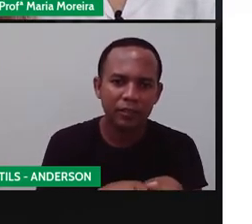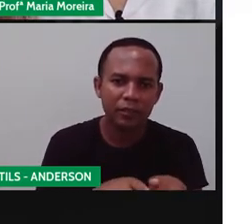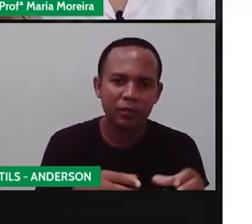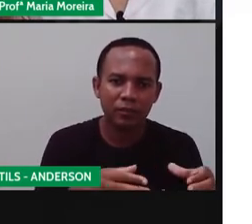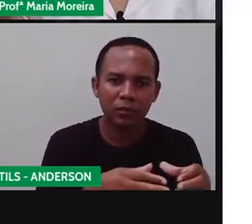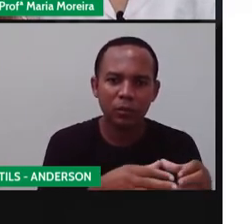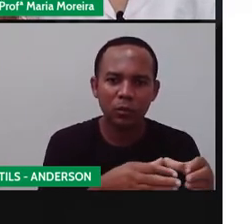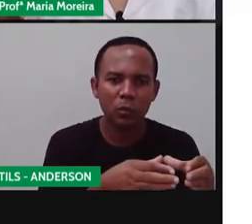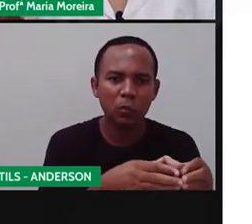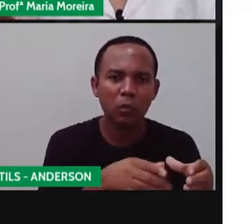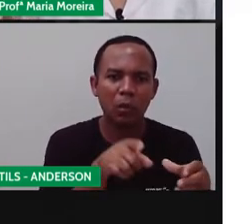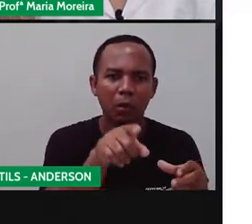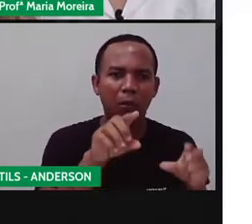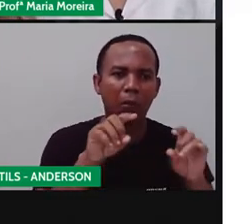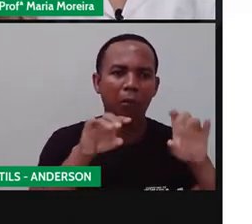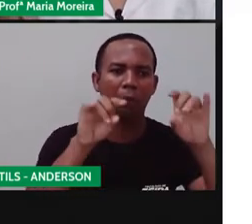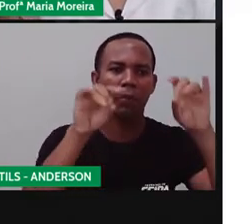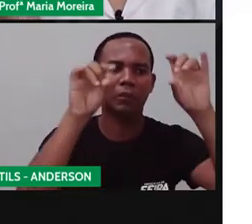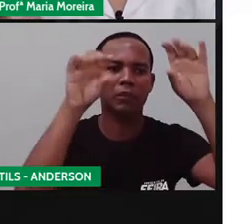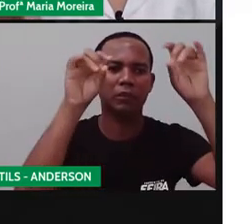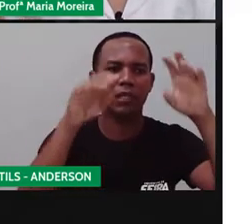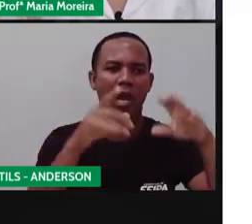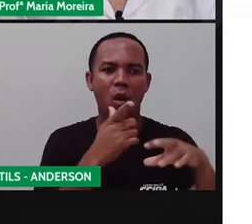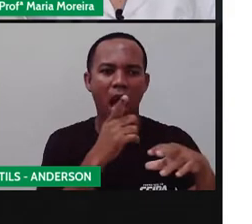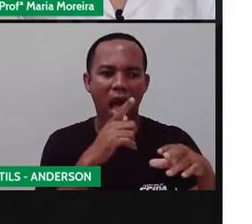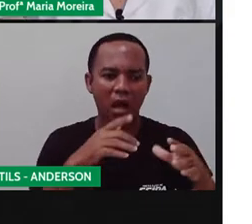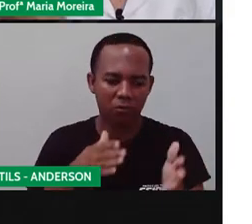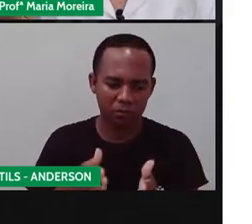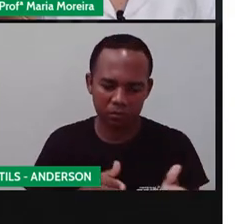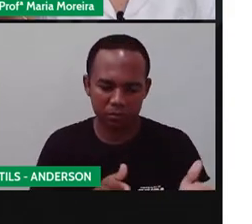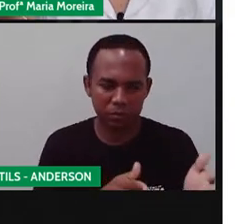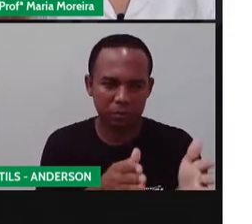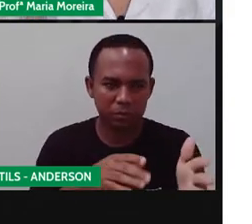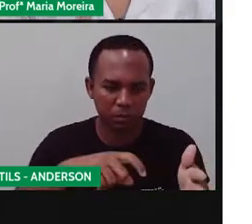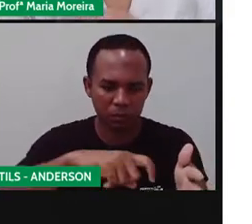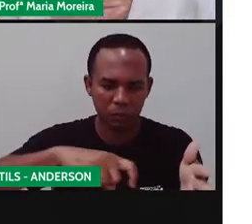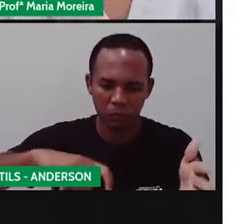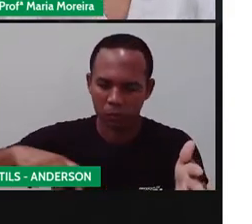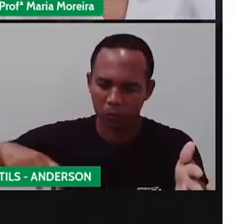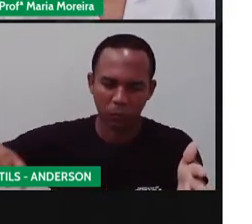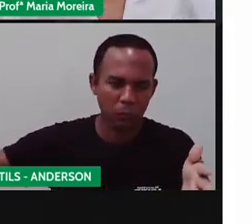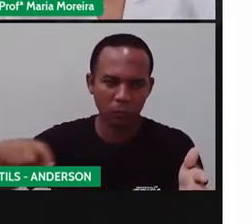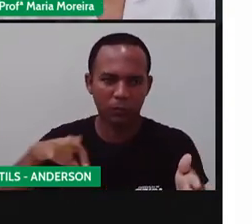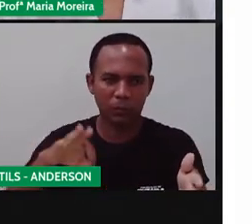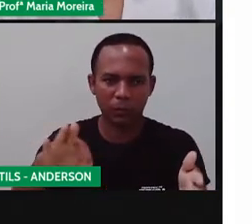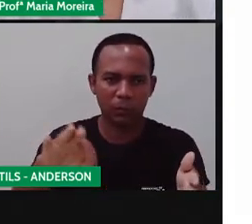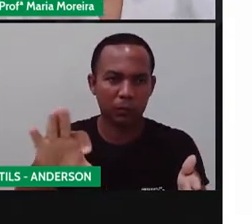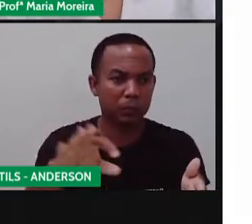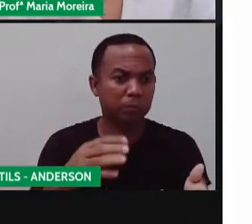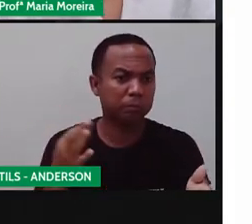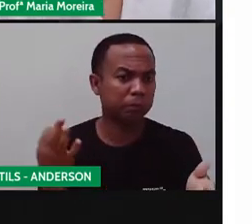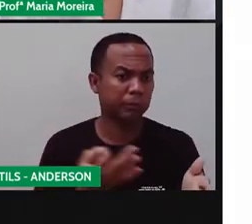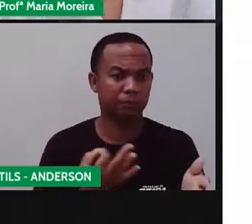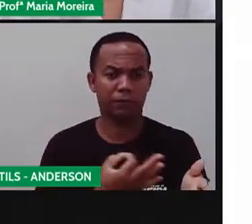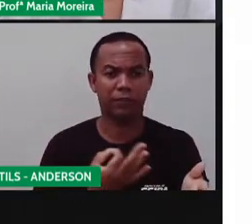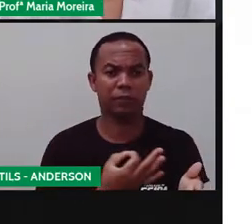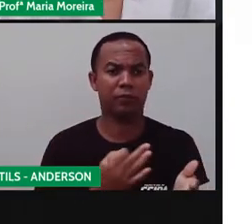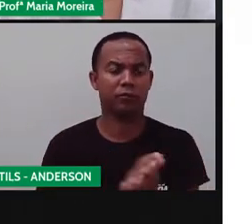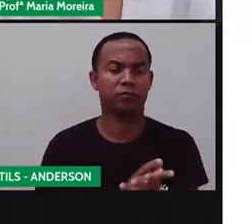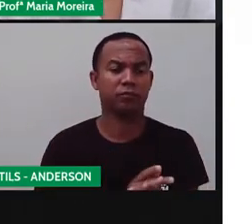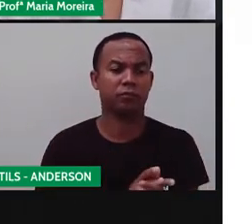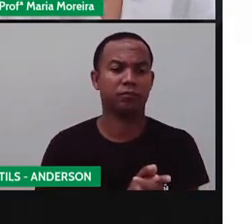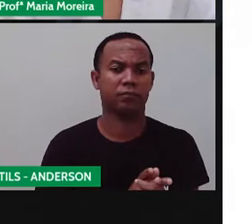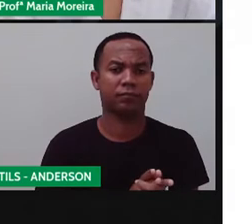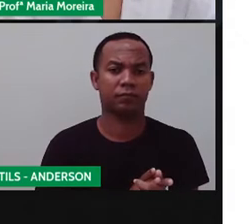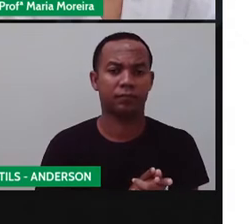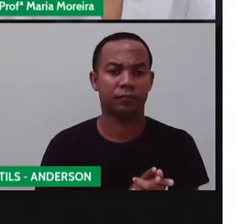fizeram coisas fantásticas. Para irrigação, canalizaram a água, fizeram várias coisas. E aí, eram encantados com o